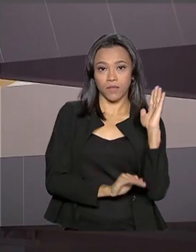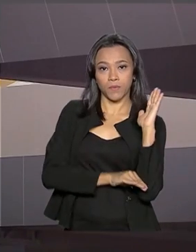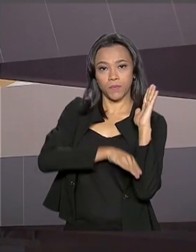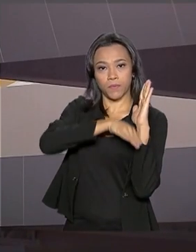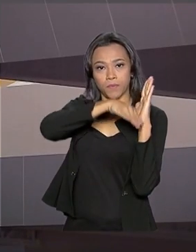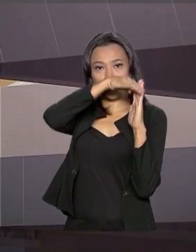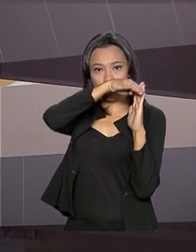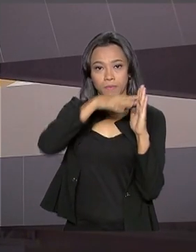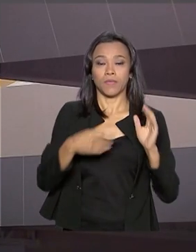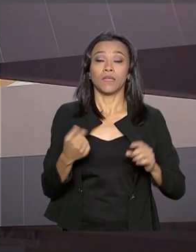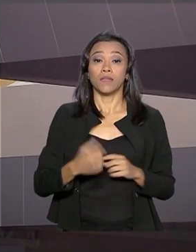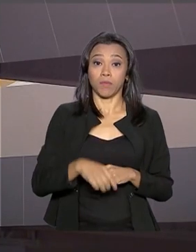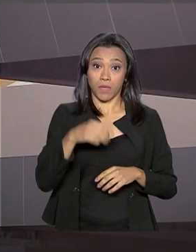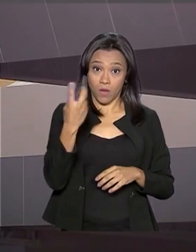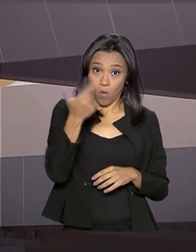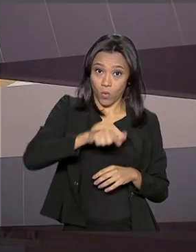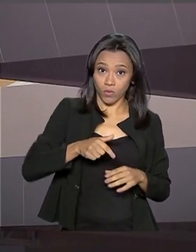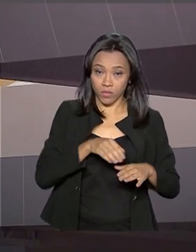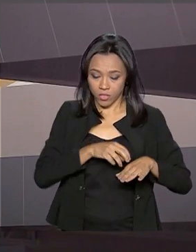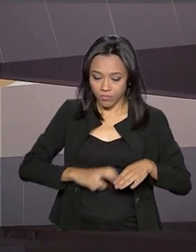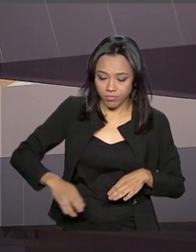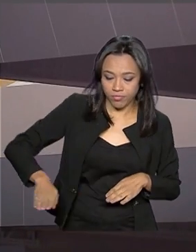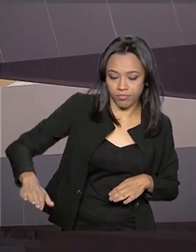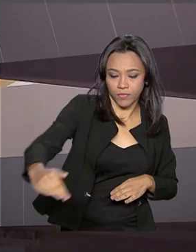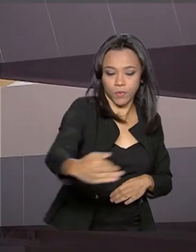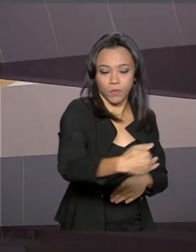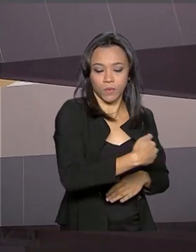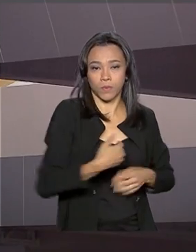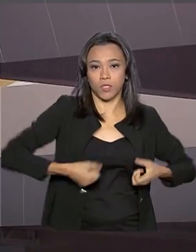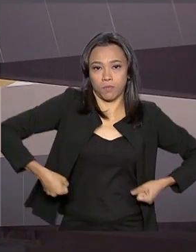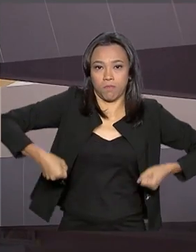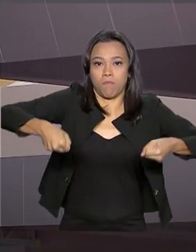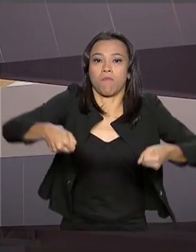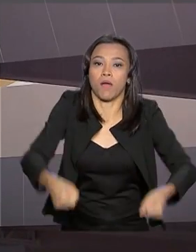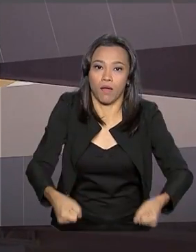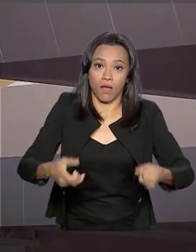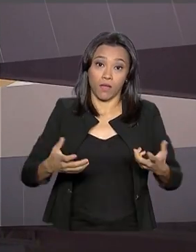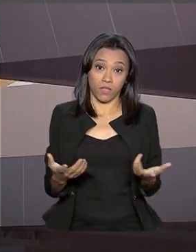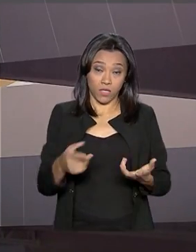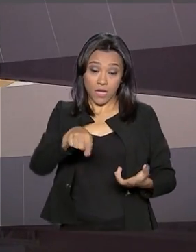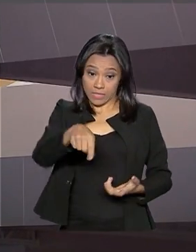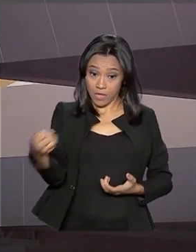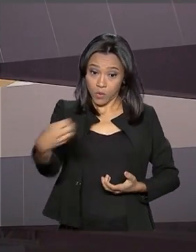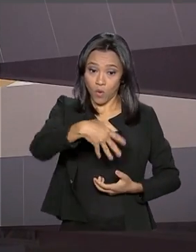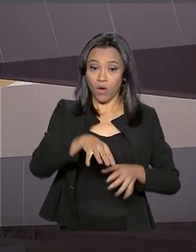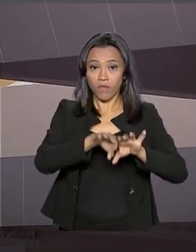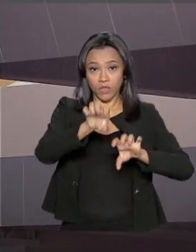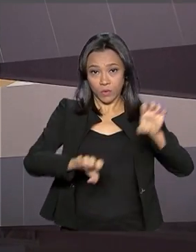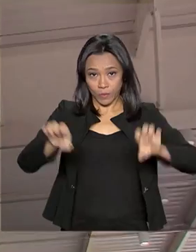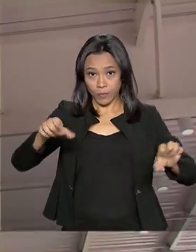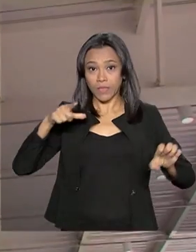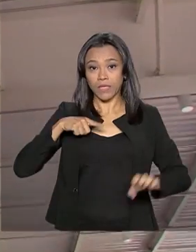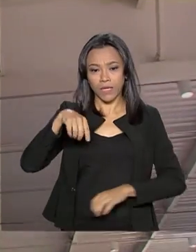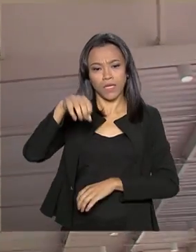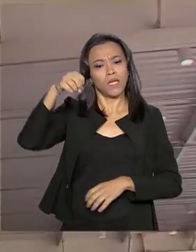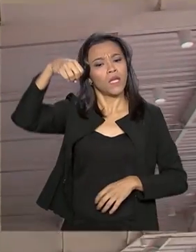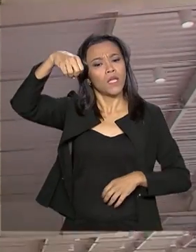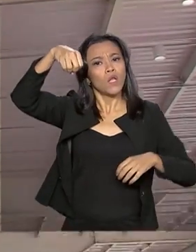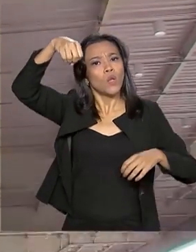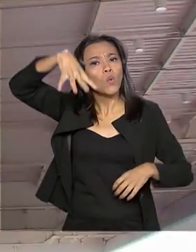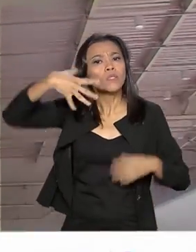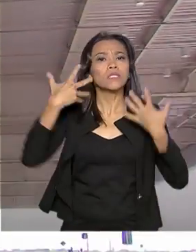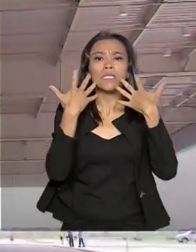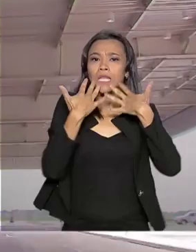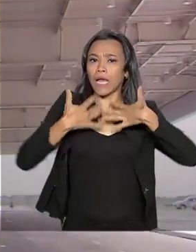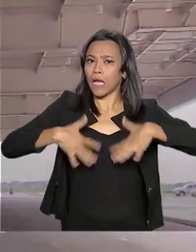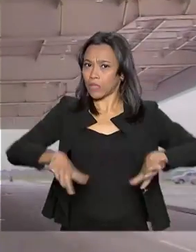restituição de bagagem. Houve aqui também uma preocupação com a sustentabilidade. A nova estrutura conta com iluminação natural e sistema